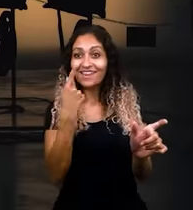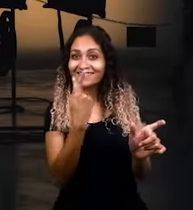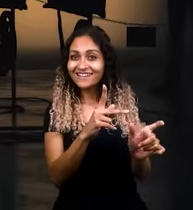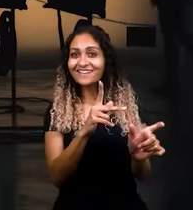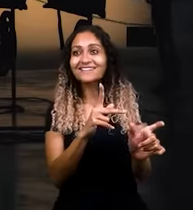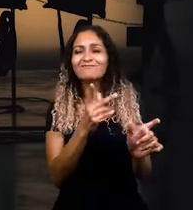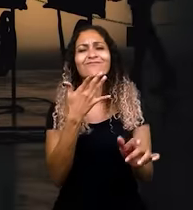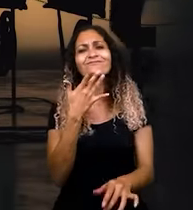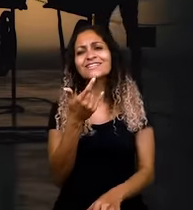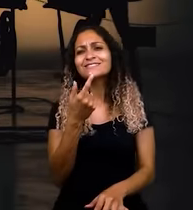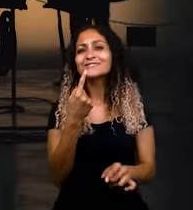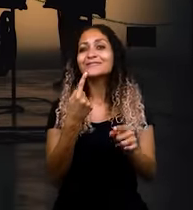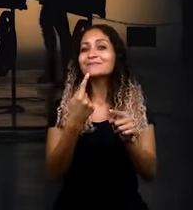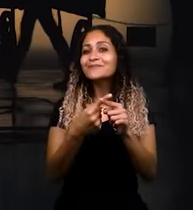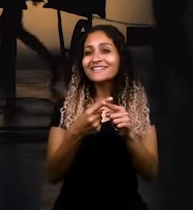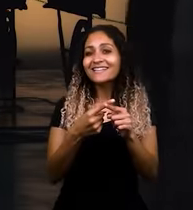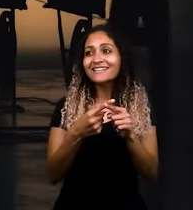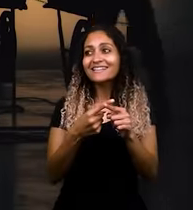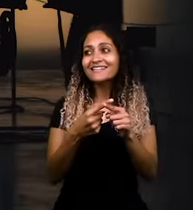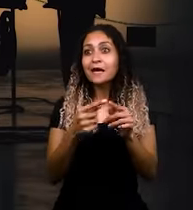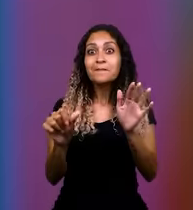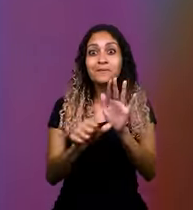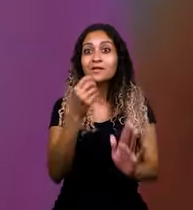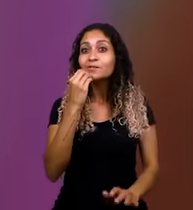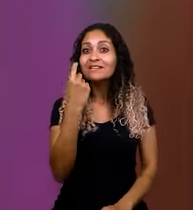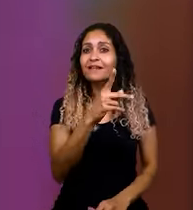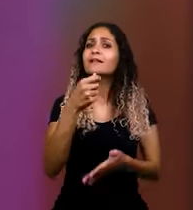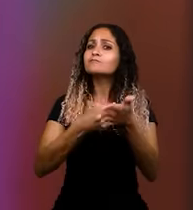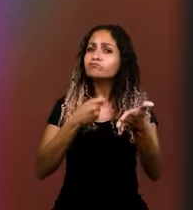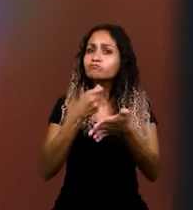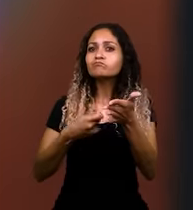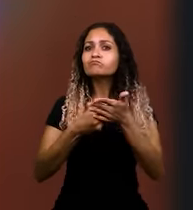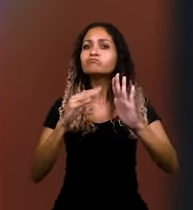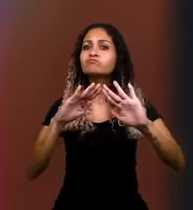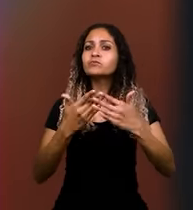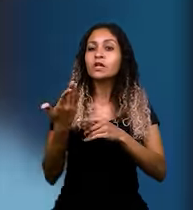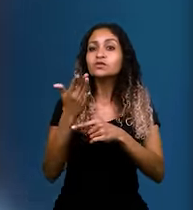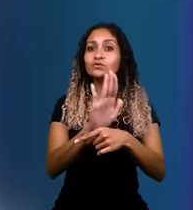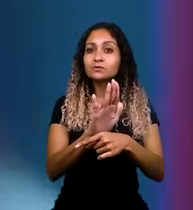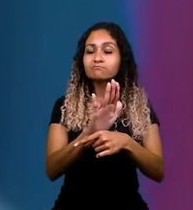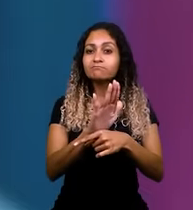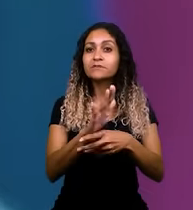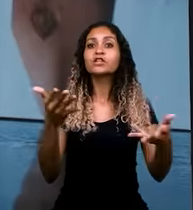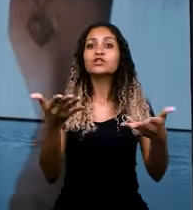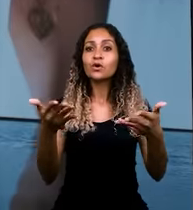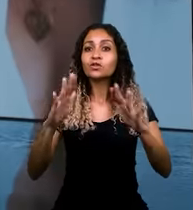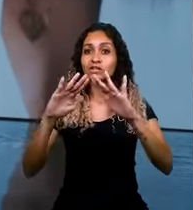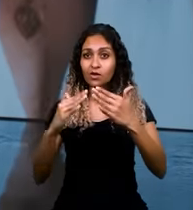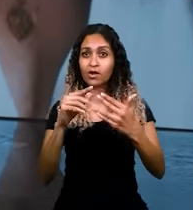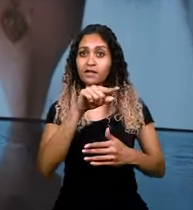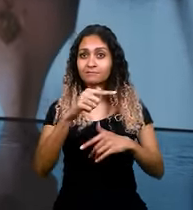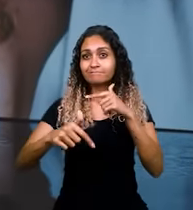fácil, mas o legal do Fernando, de falar dele, é que na primeira oportunidade que ele teve, ele voltou para a escola. E hoje,